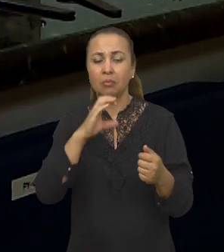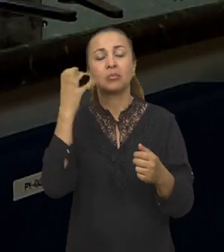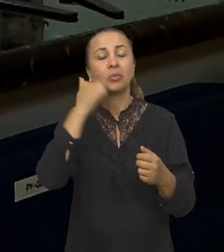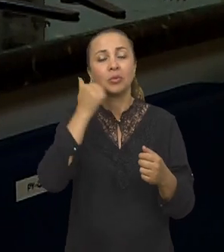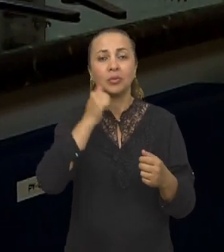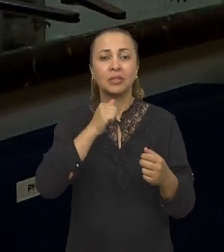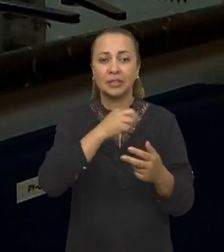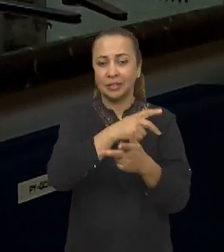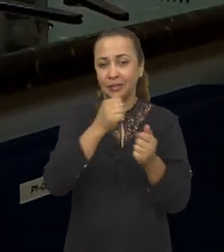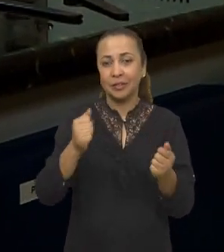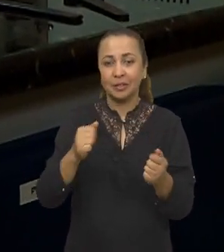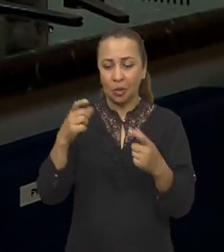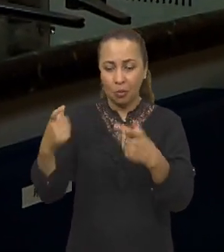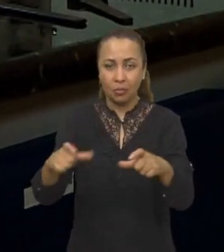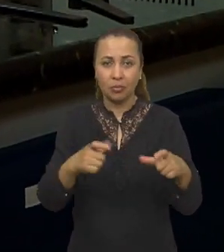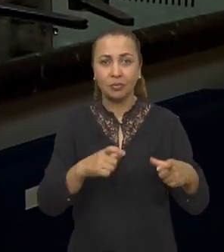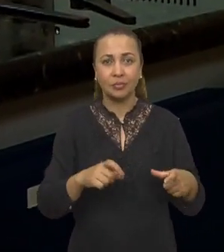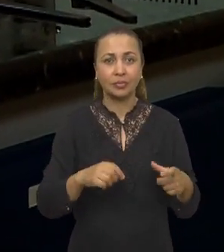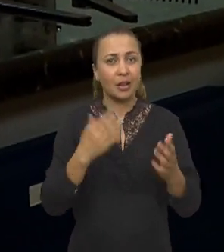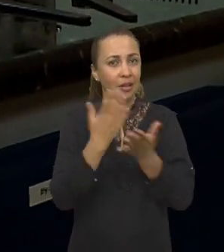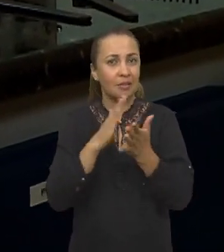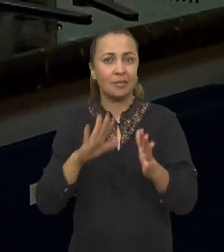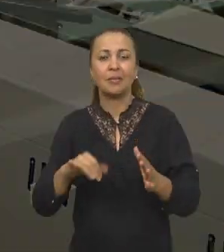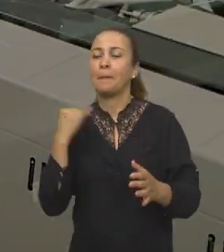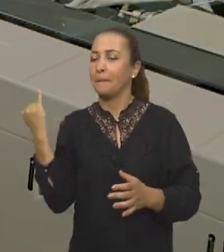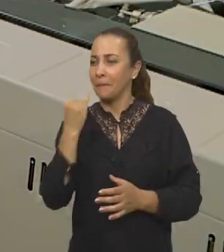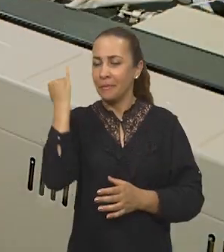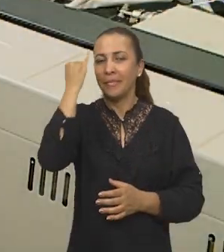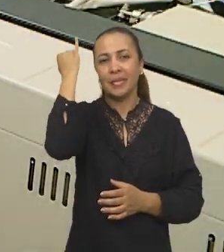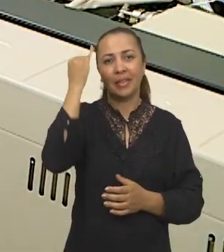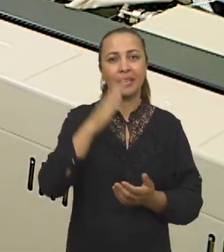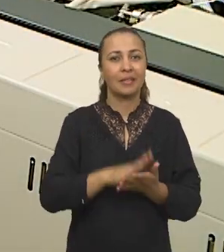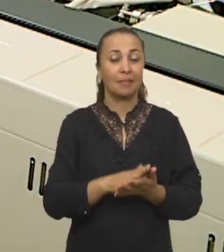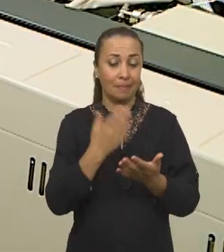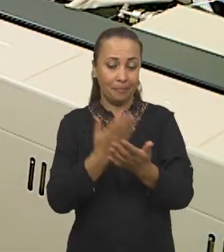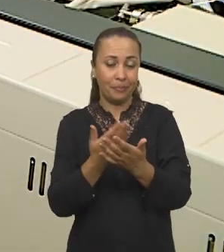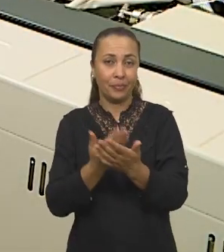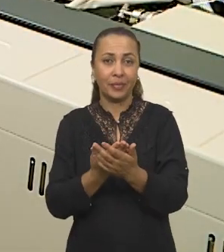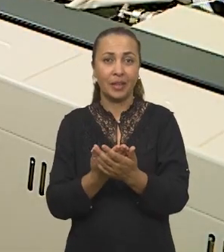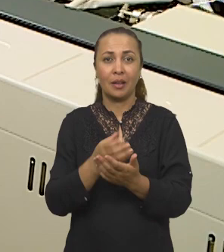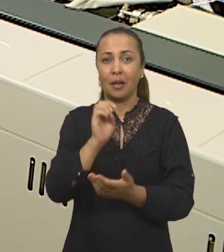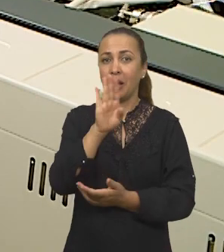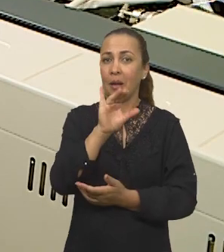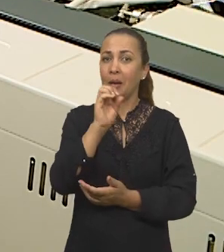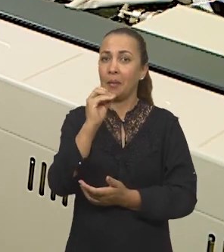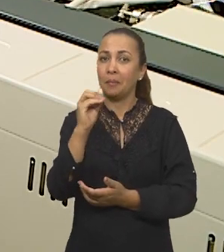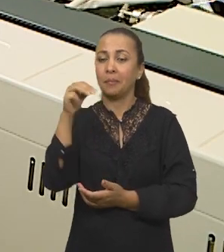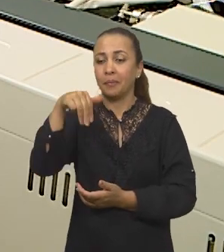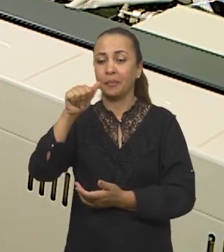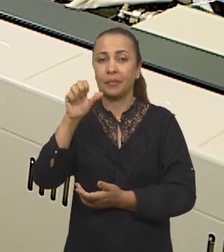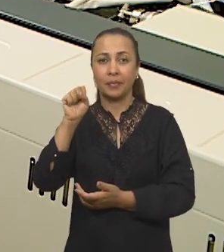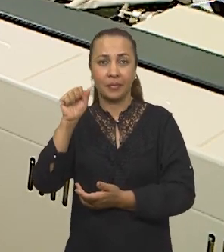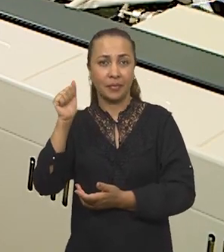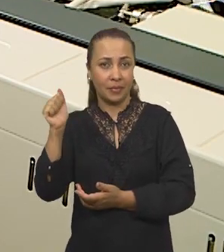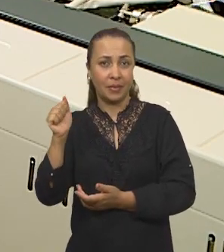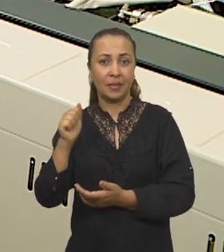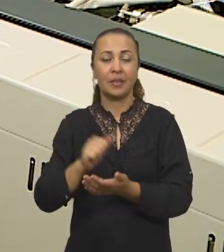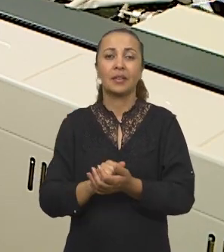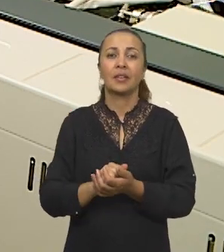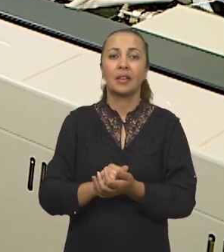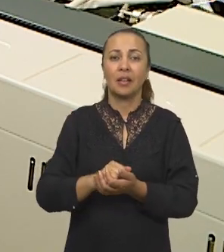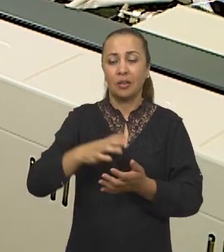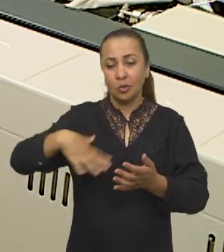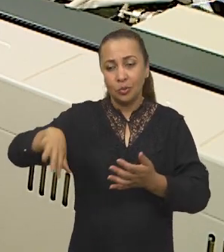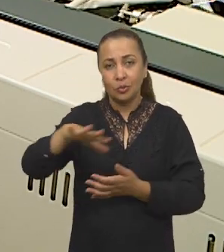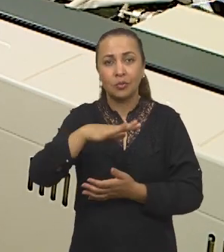aproveitamento energético daqueles resíduos no local, ele acaba sendo muito importante. E o estudo da biomassa, a formação de